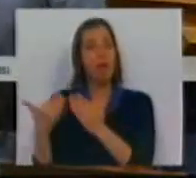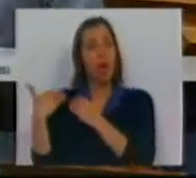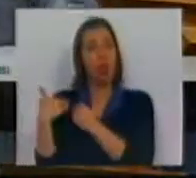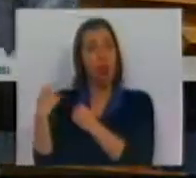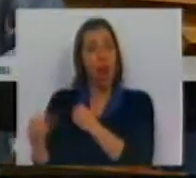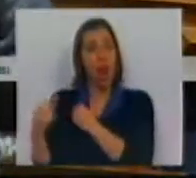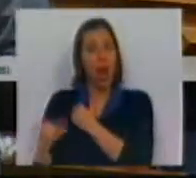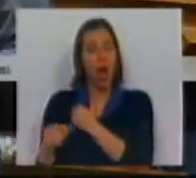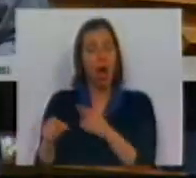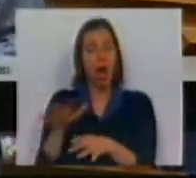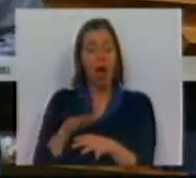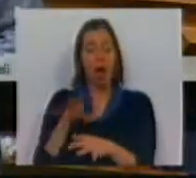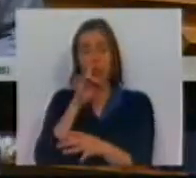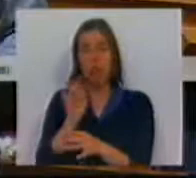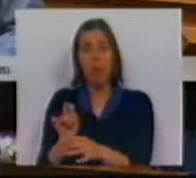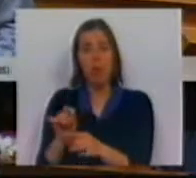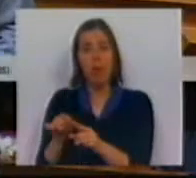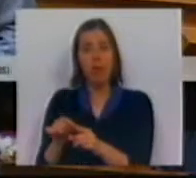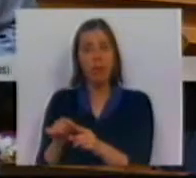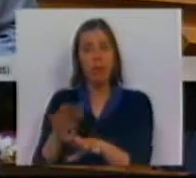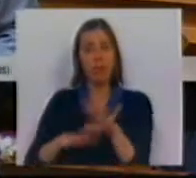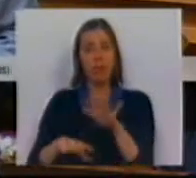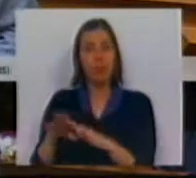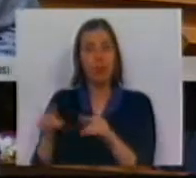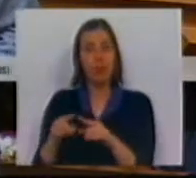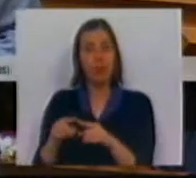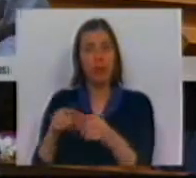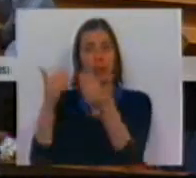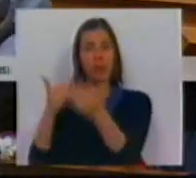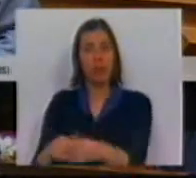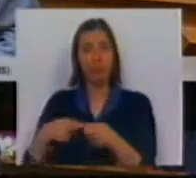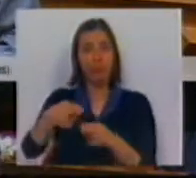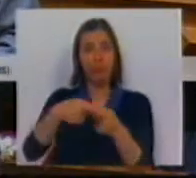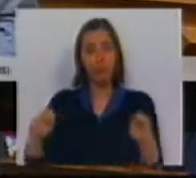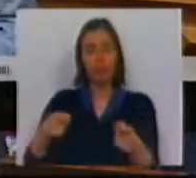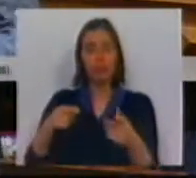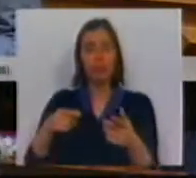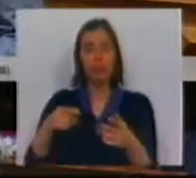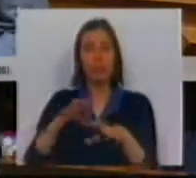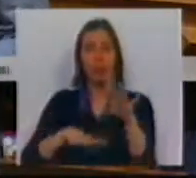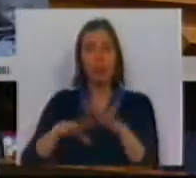desde o momento em que foi feita a delimitação do domínio público